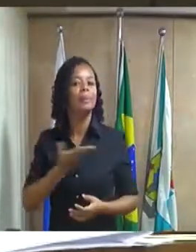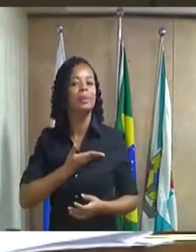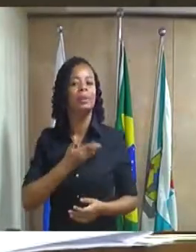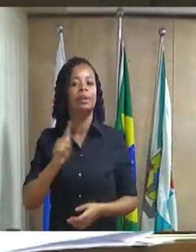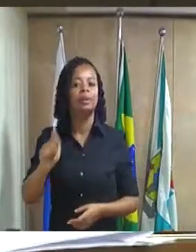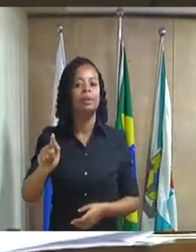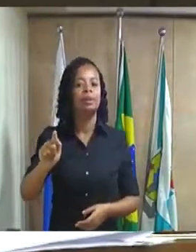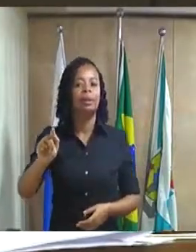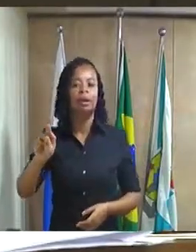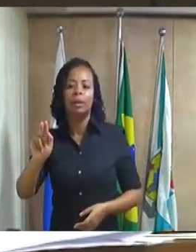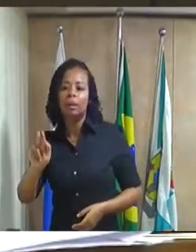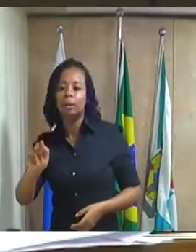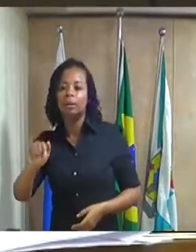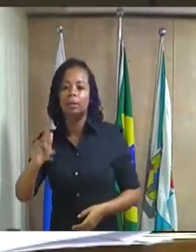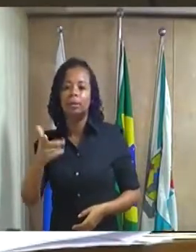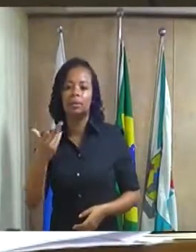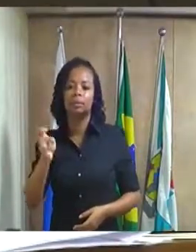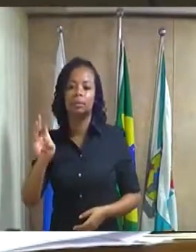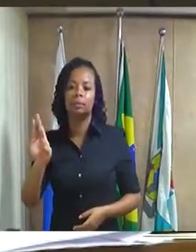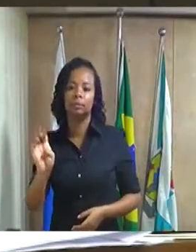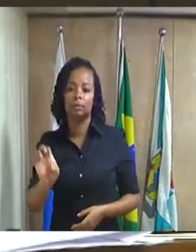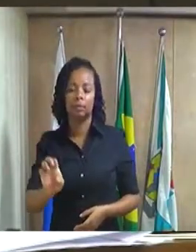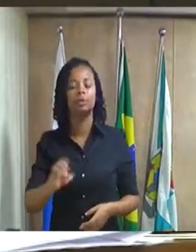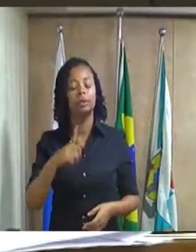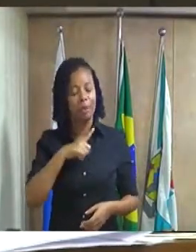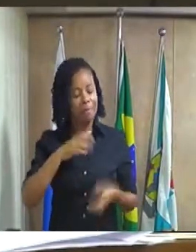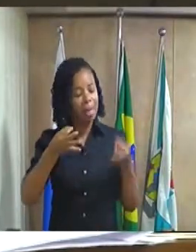que eu tenho certeza, Guilherme, que